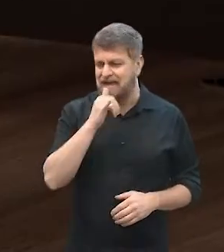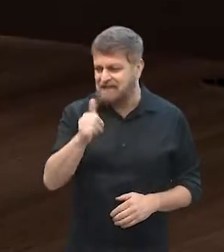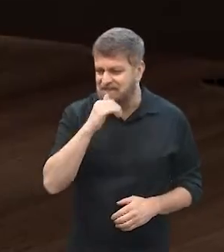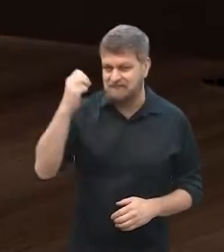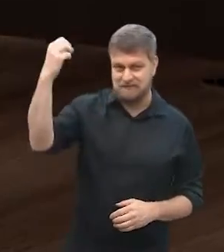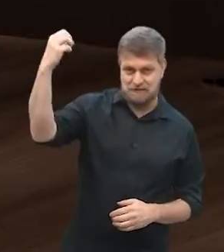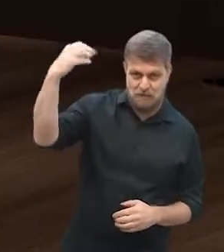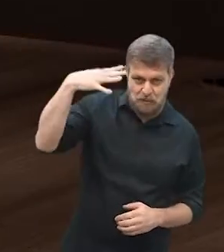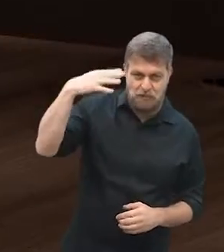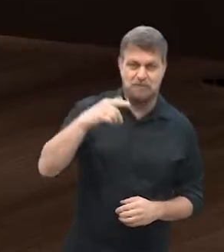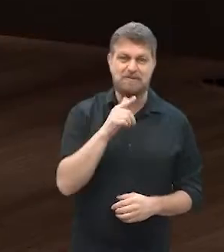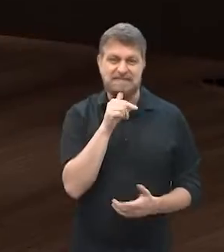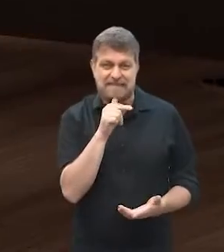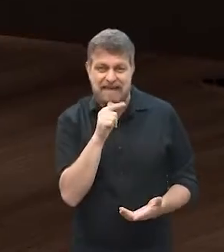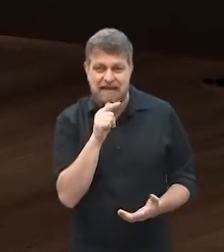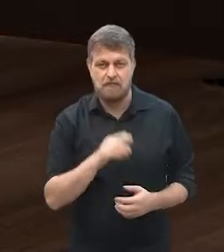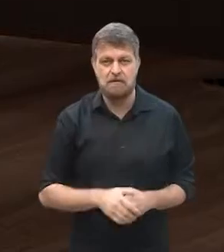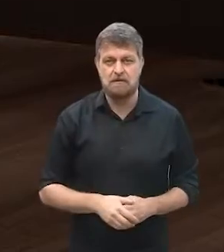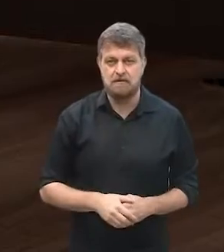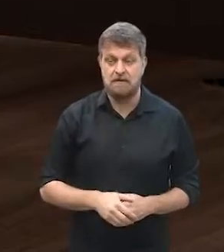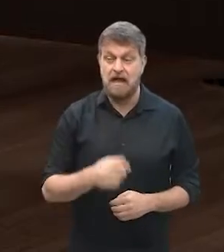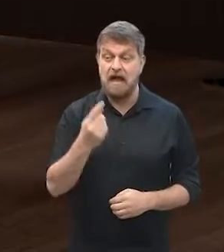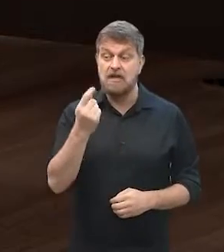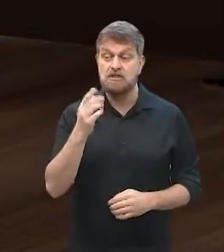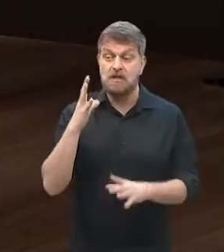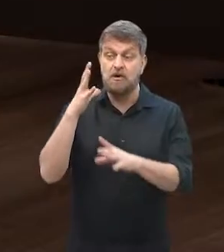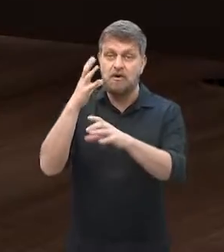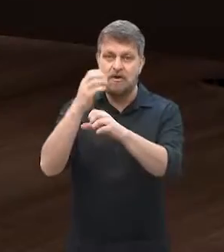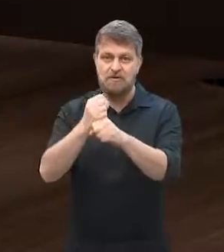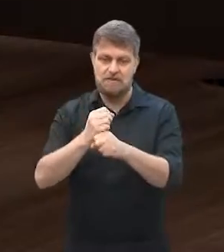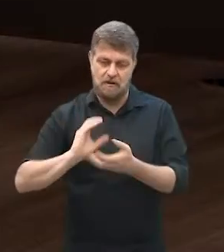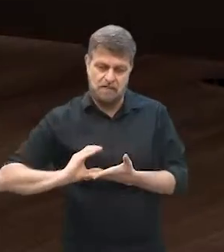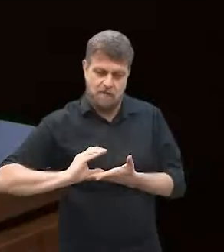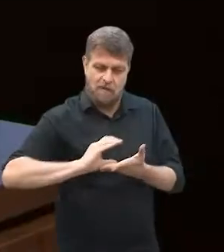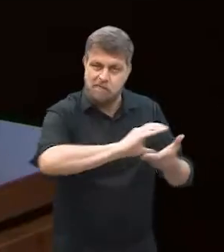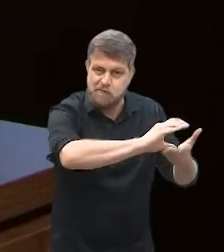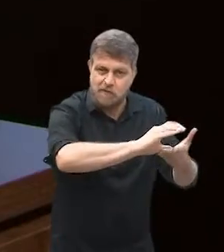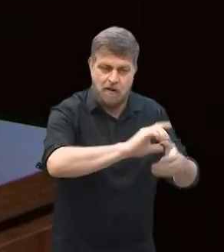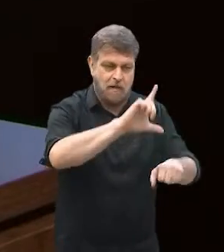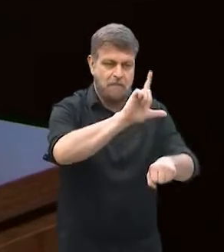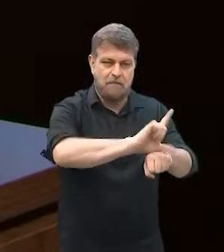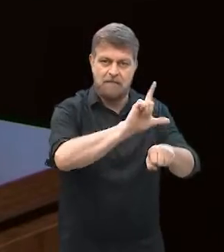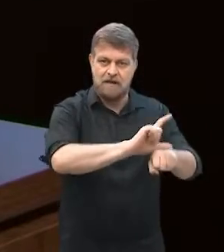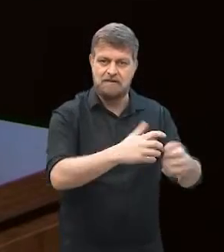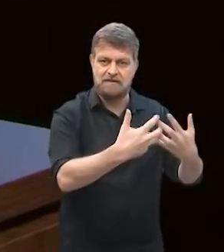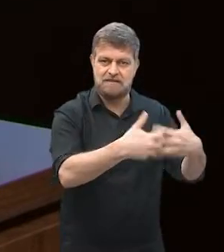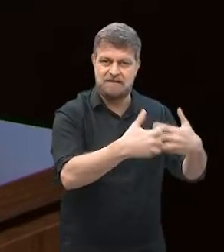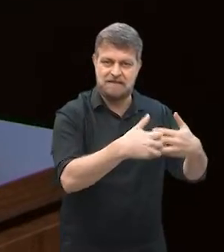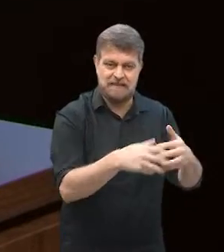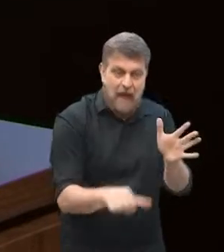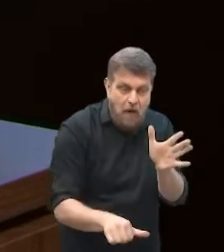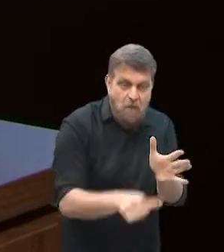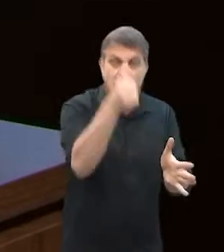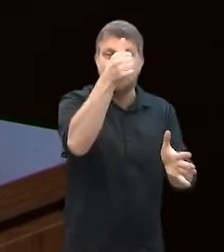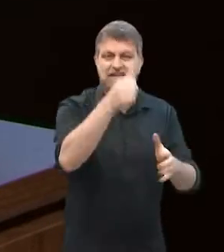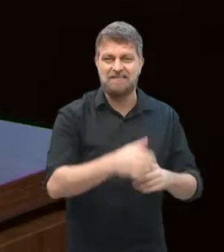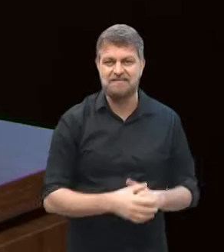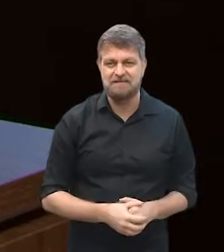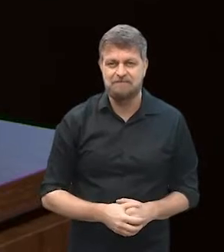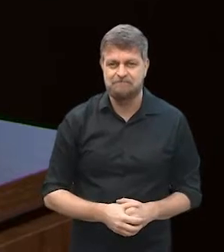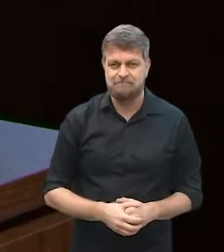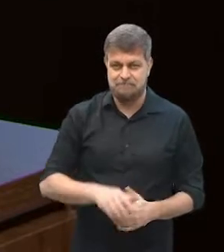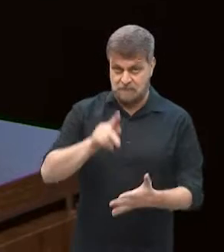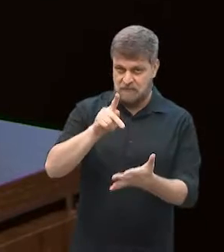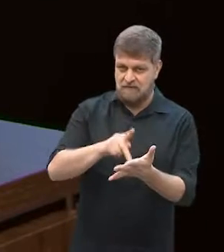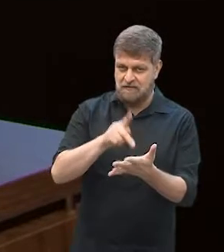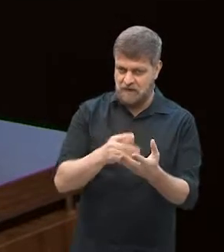elétrica, água. Quanto você investiu naquele momento da abertura do primeiro espaço físico? É, na